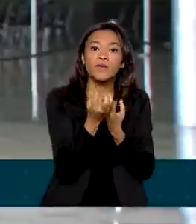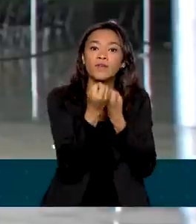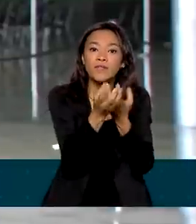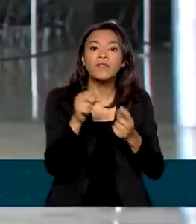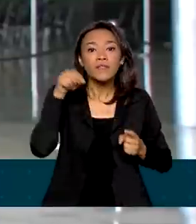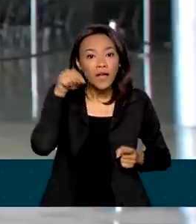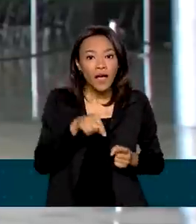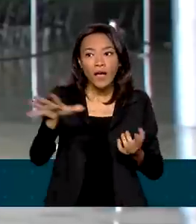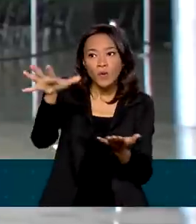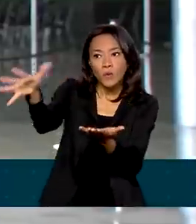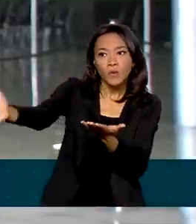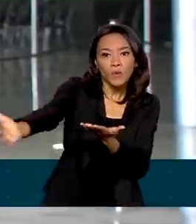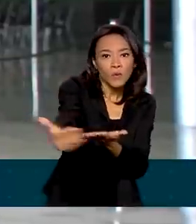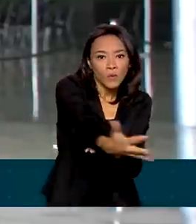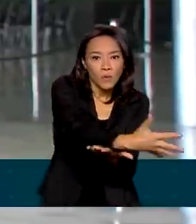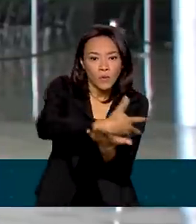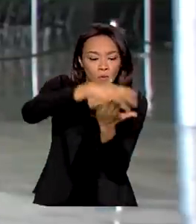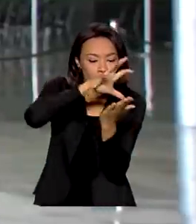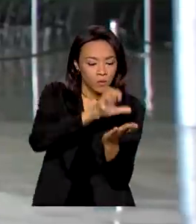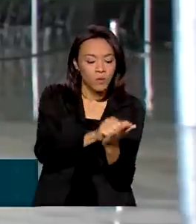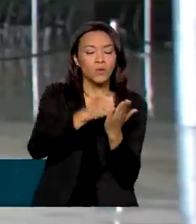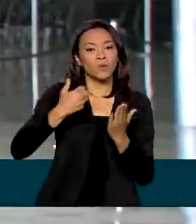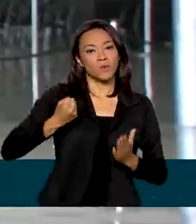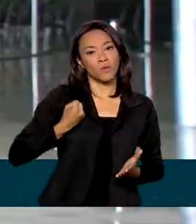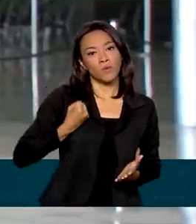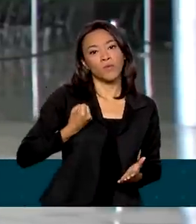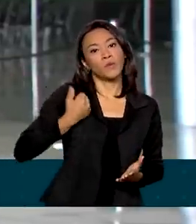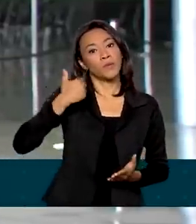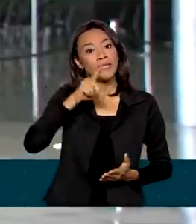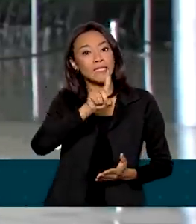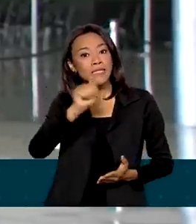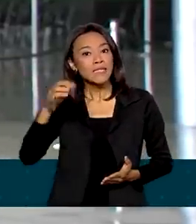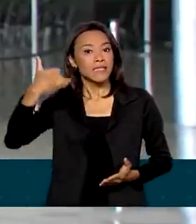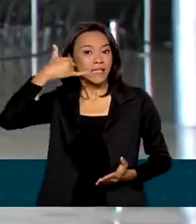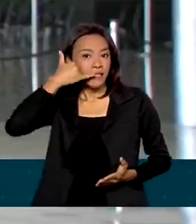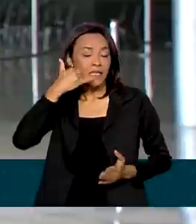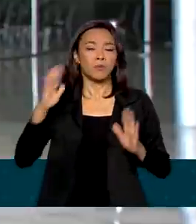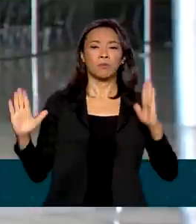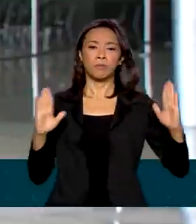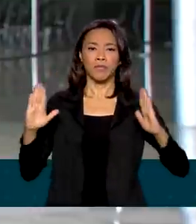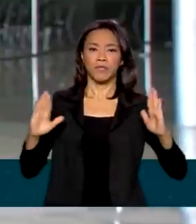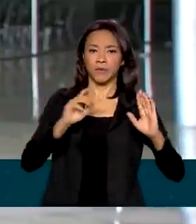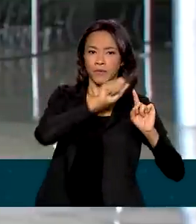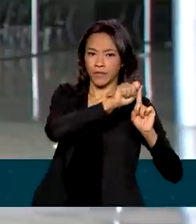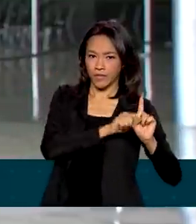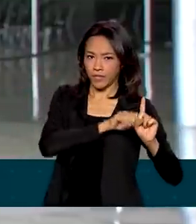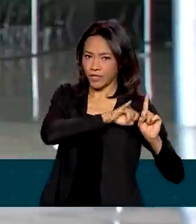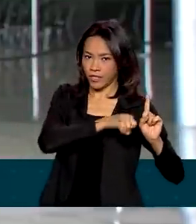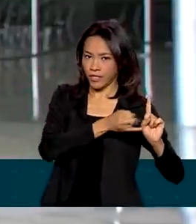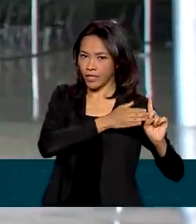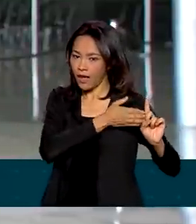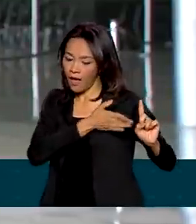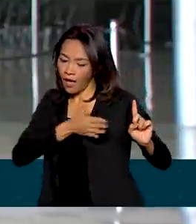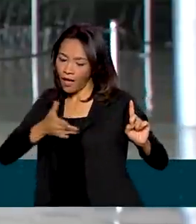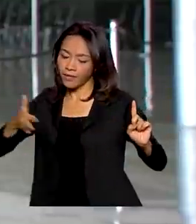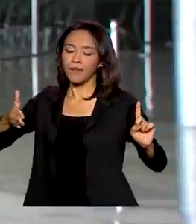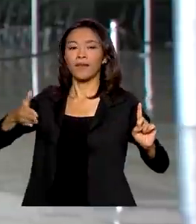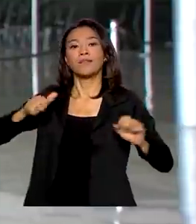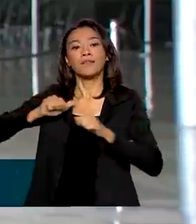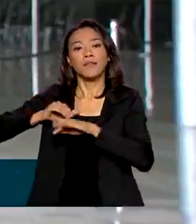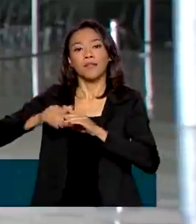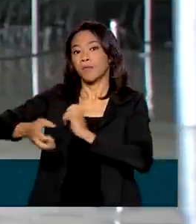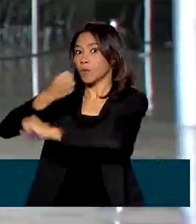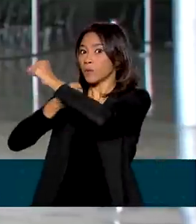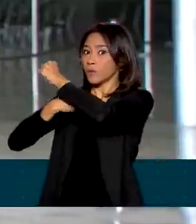DISC-100 e foram registrados em todo o país no período de janeiro a setembro do ano passado